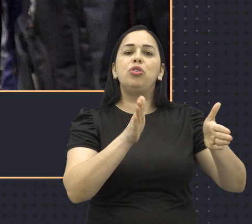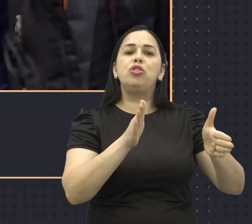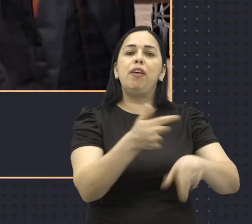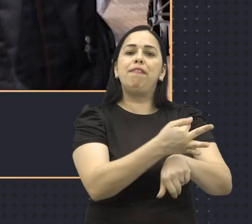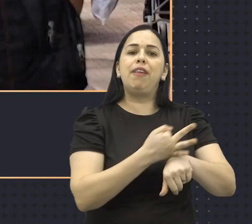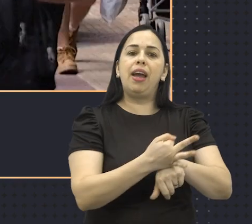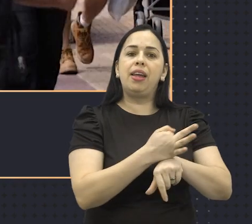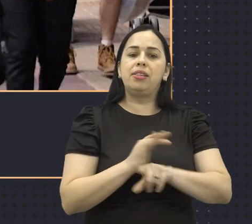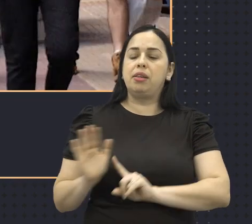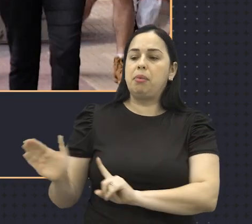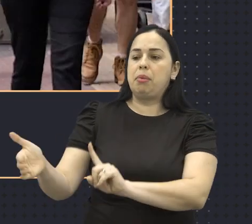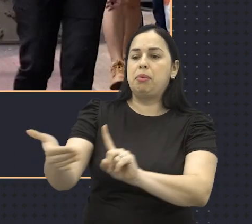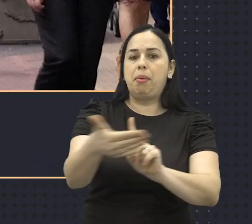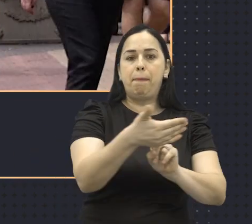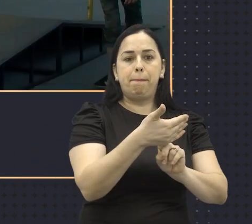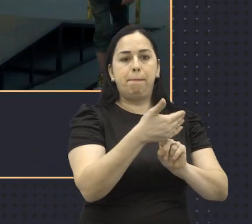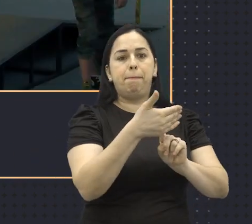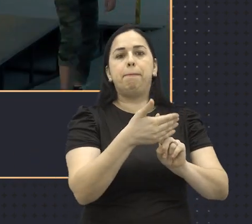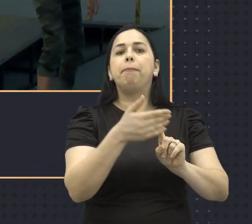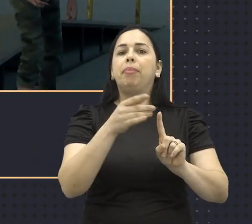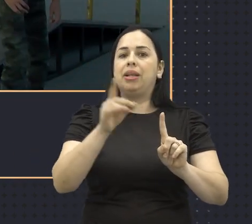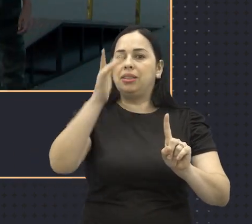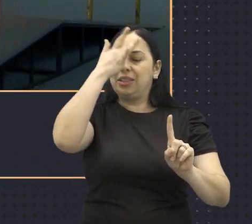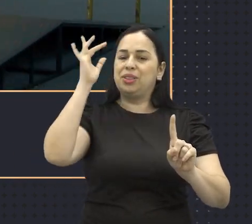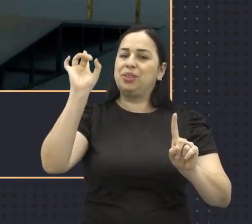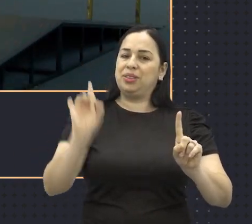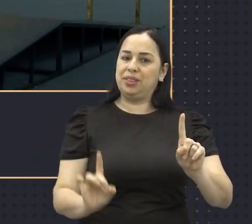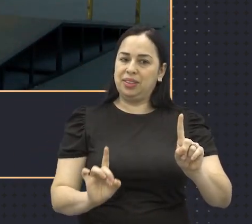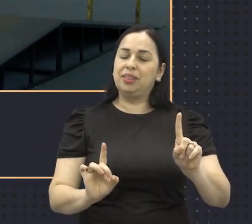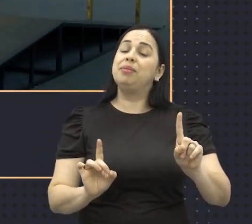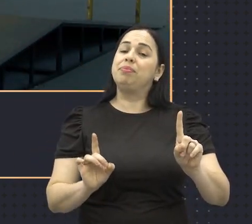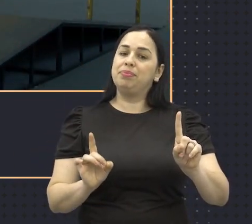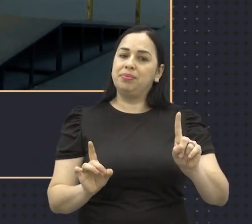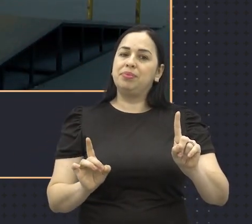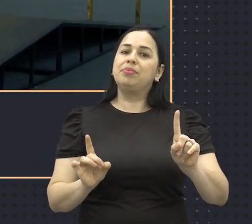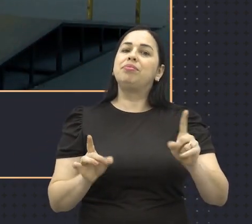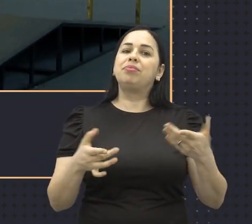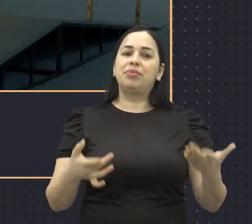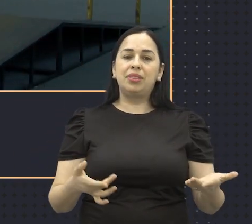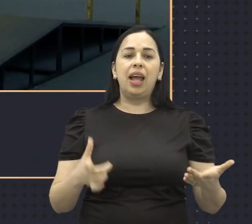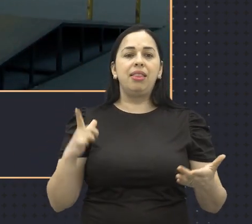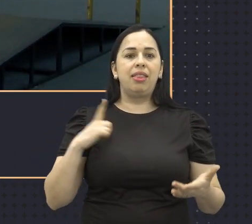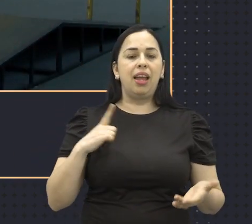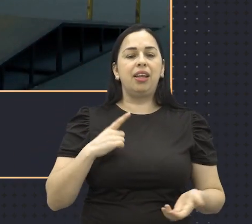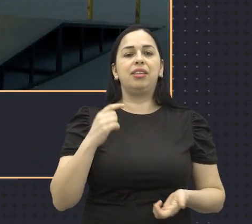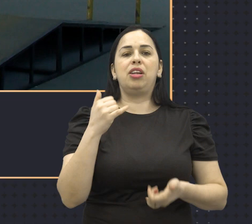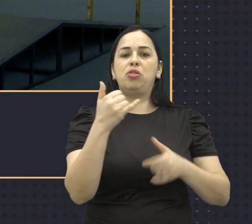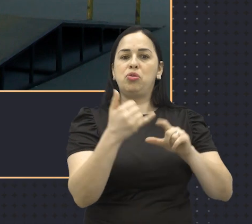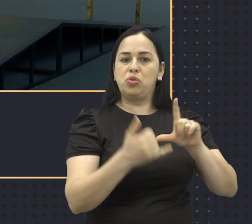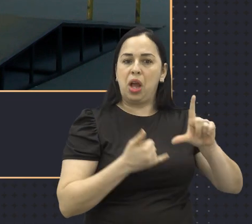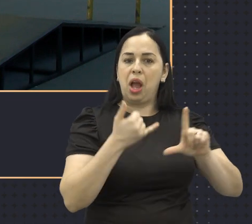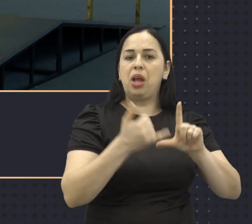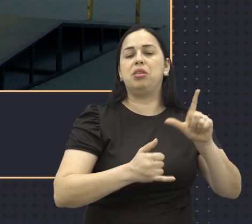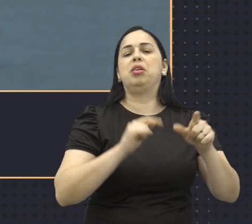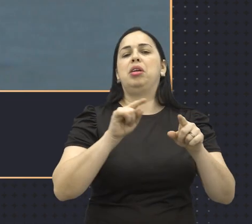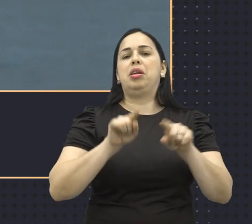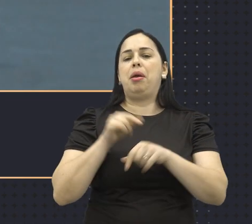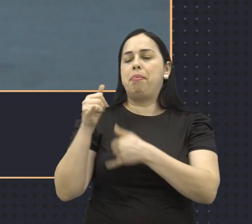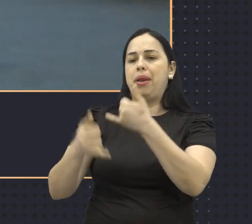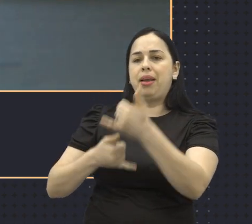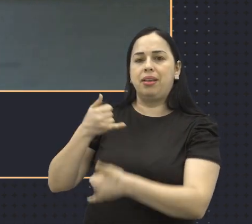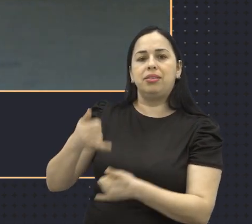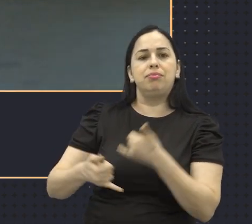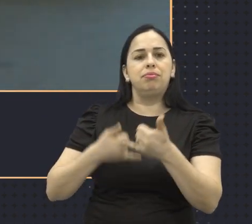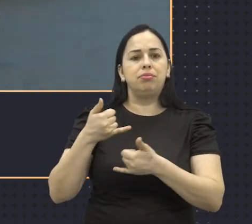alunos e pessoas com deficiência. O Tô de Férias, PCD, vai contar com atividades lúdicas e brincadeiras que